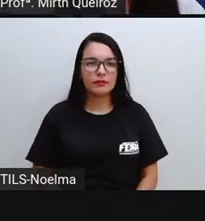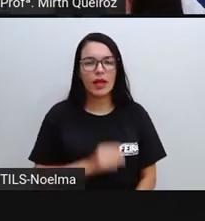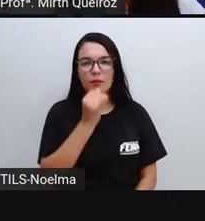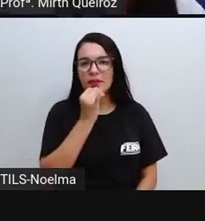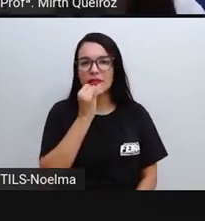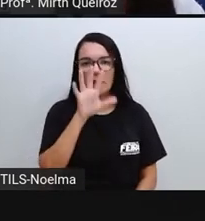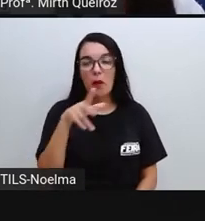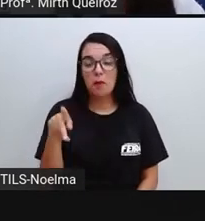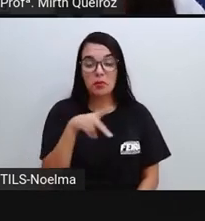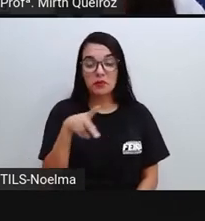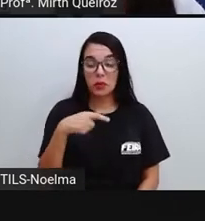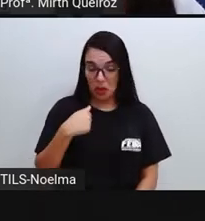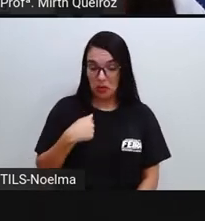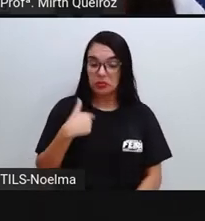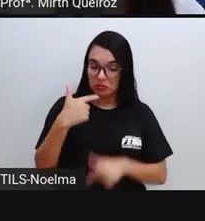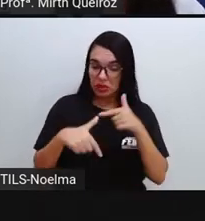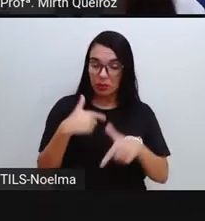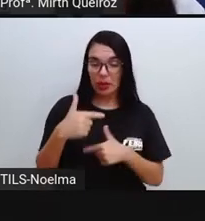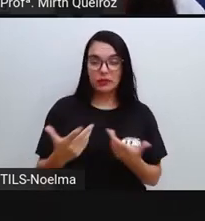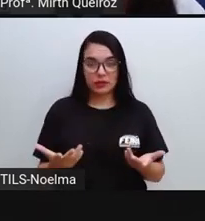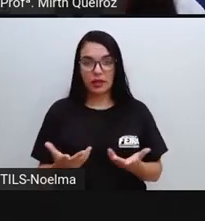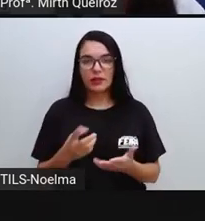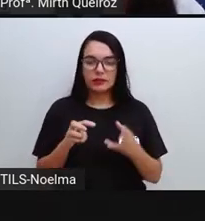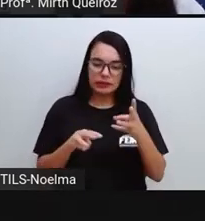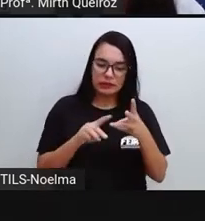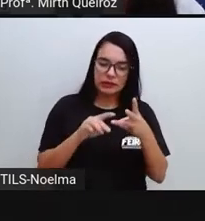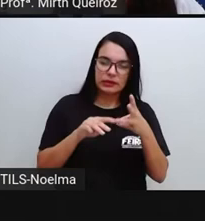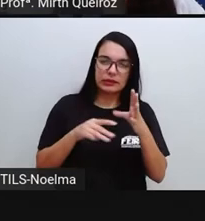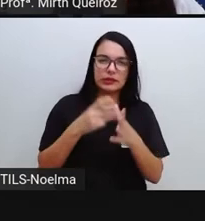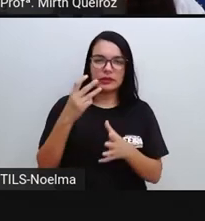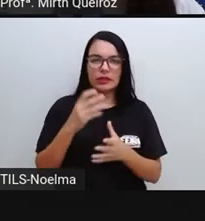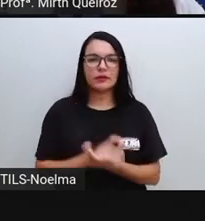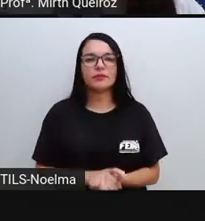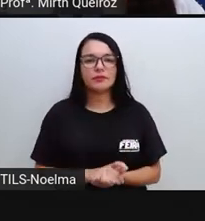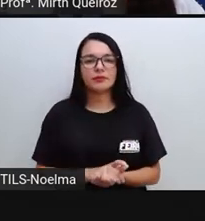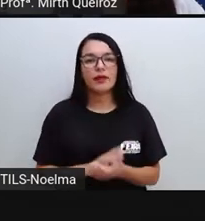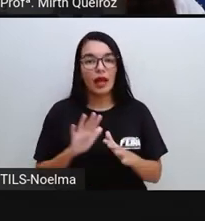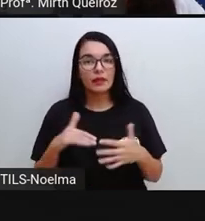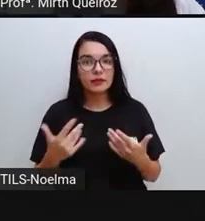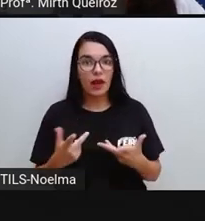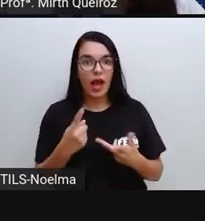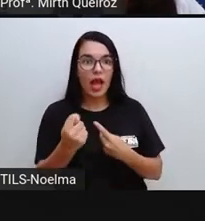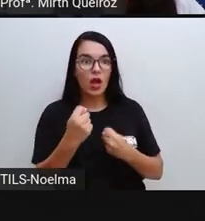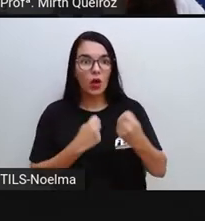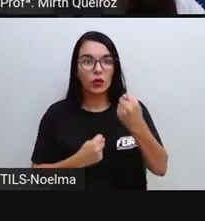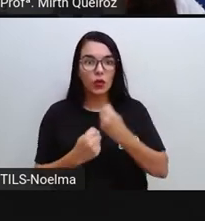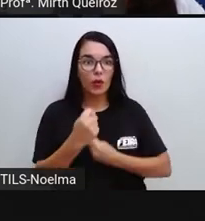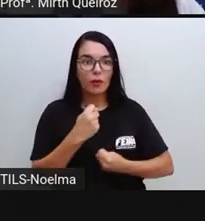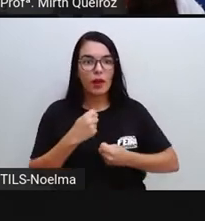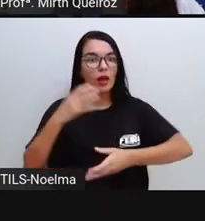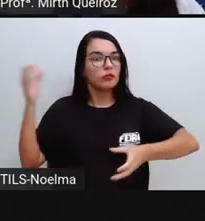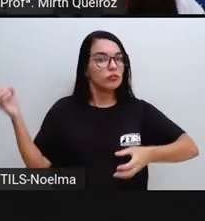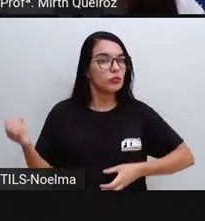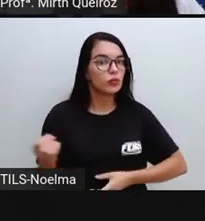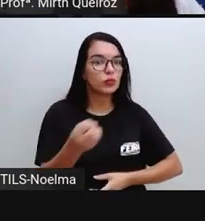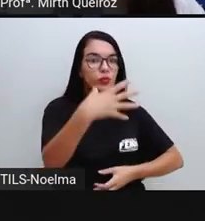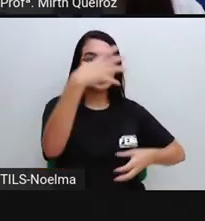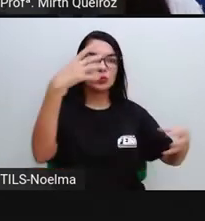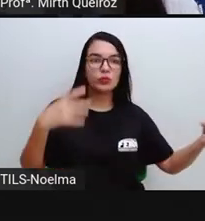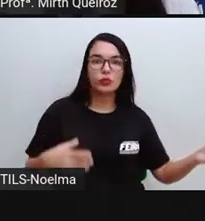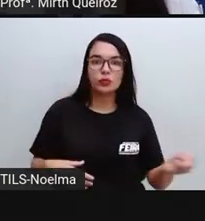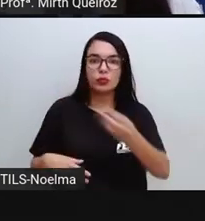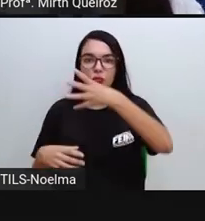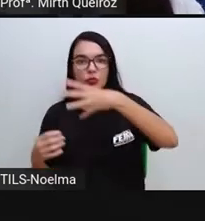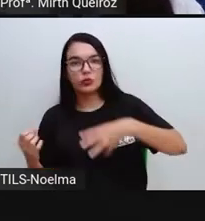professor. A economia, ela é dinâmica, de modo que novas profissões surgem juntamente